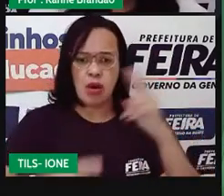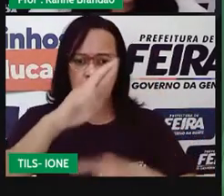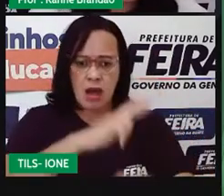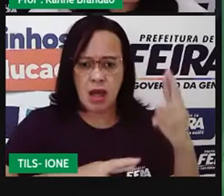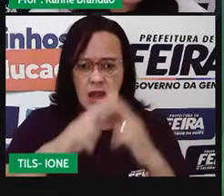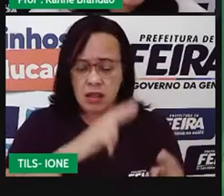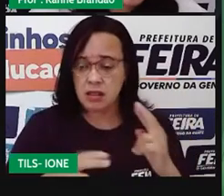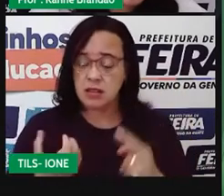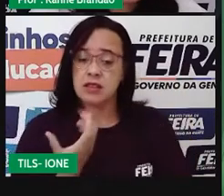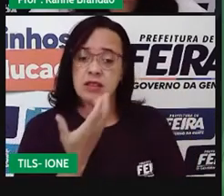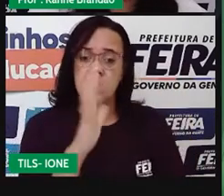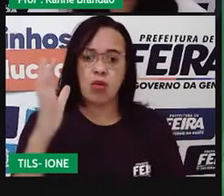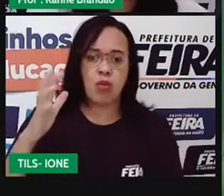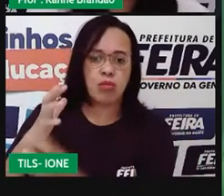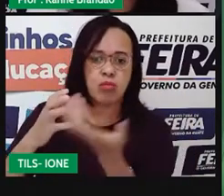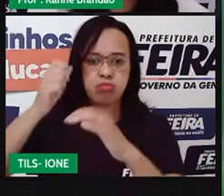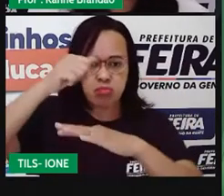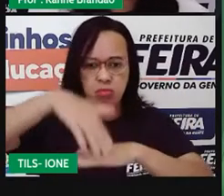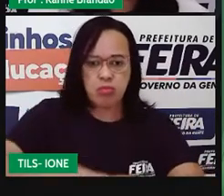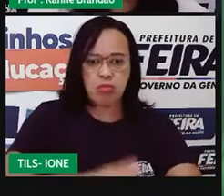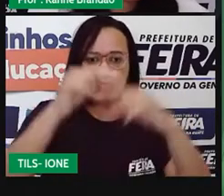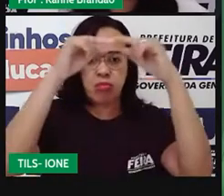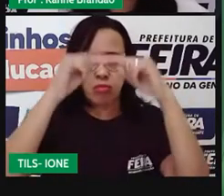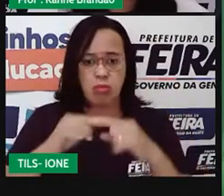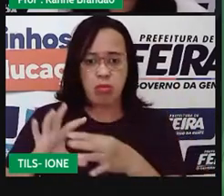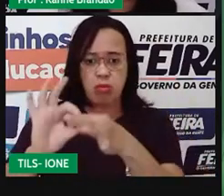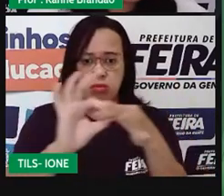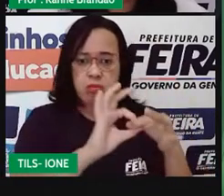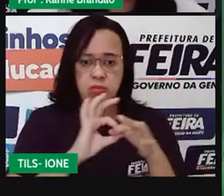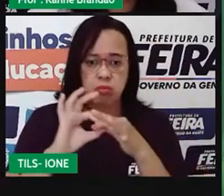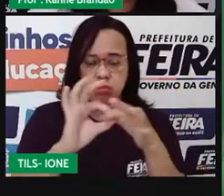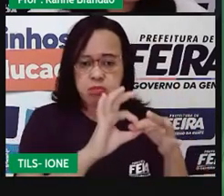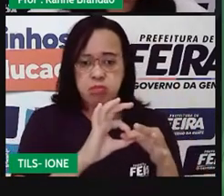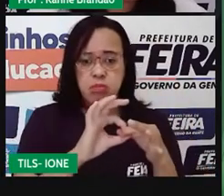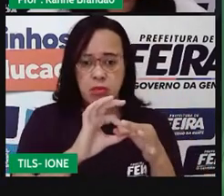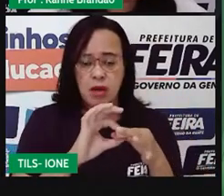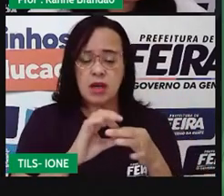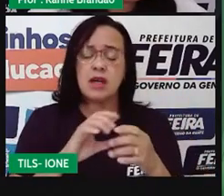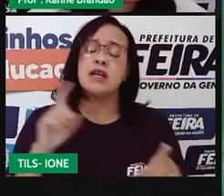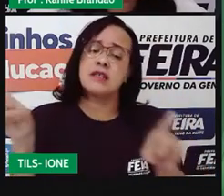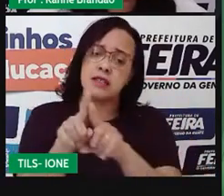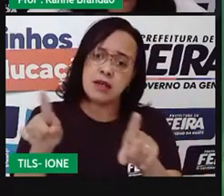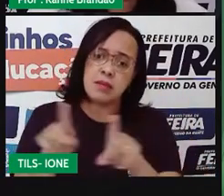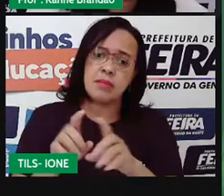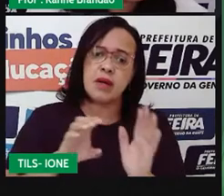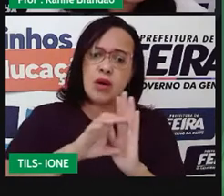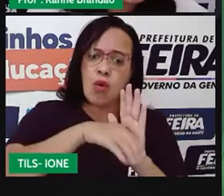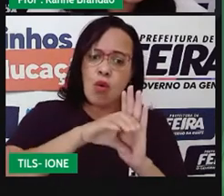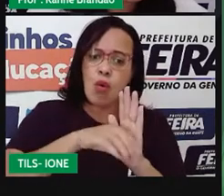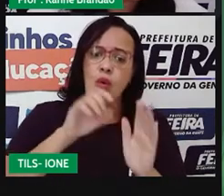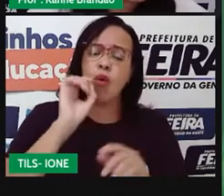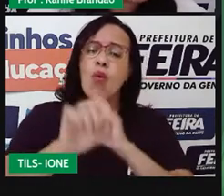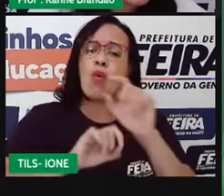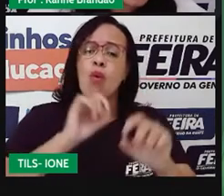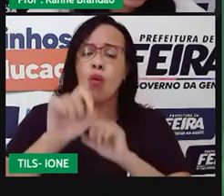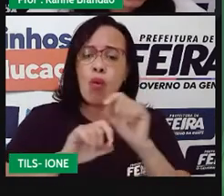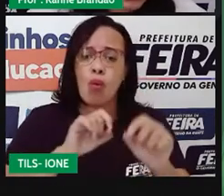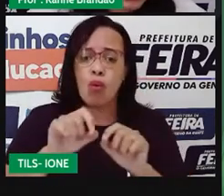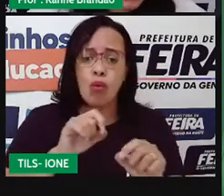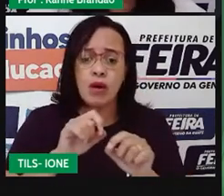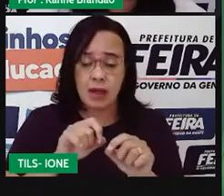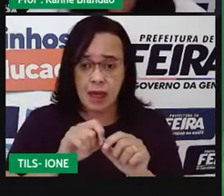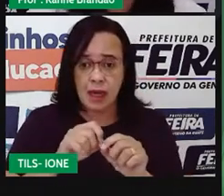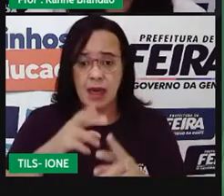é um segundo objetivo. Conhecer as principais relações ecológicas entre os seres vivos em uma